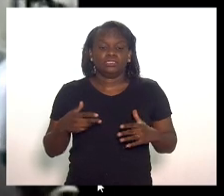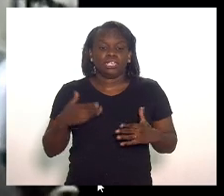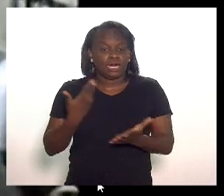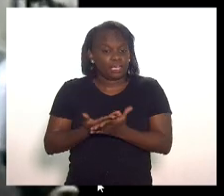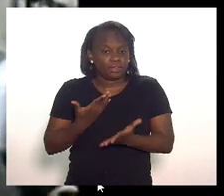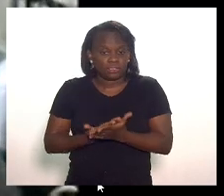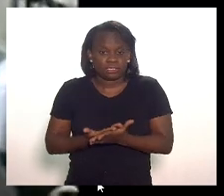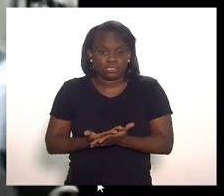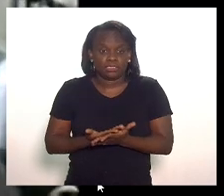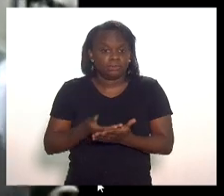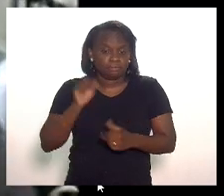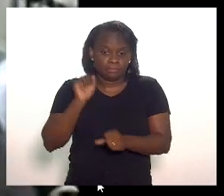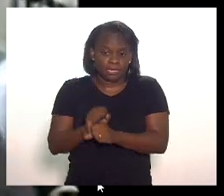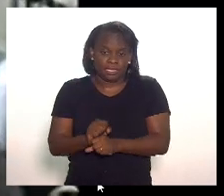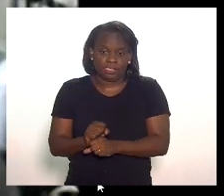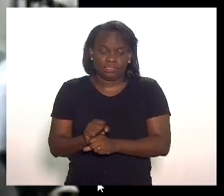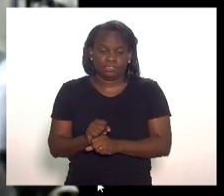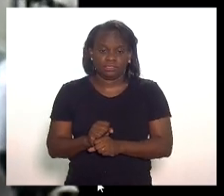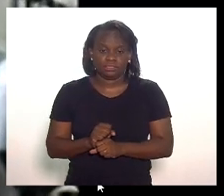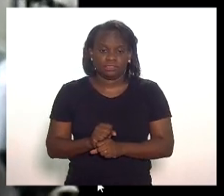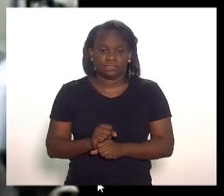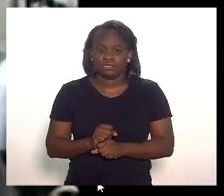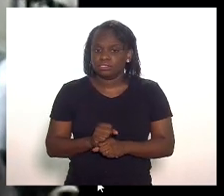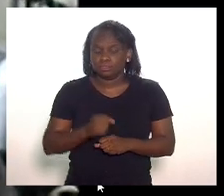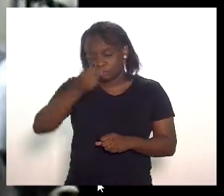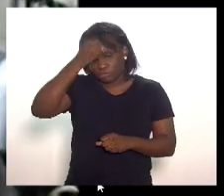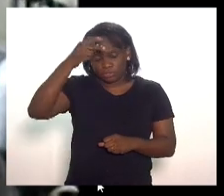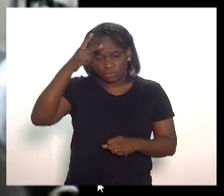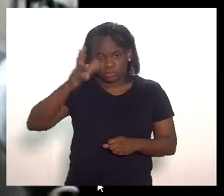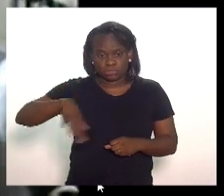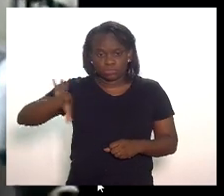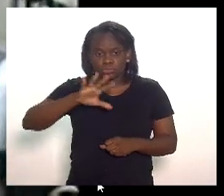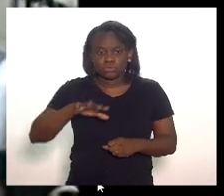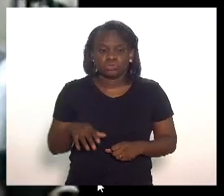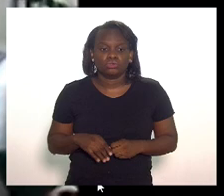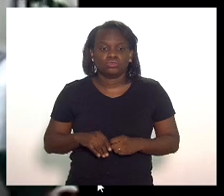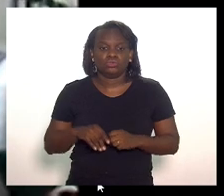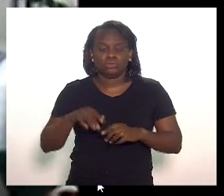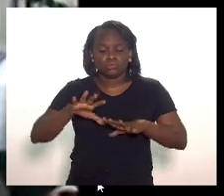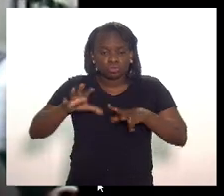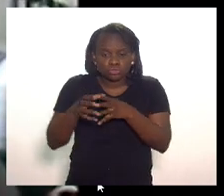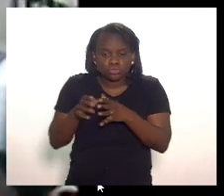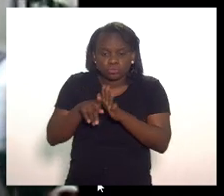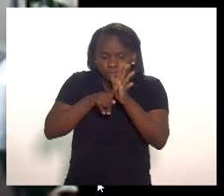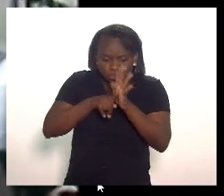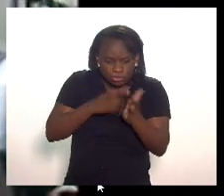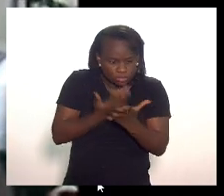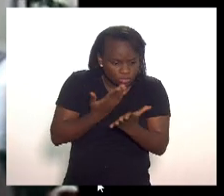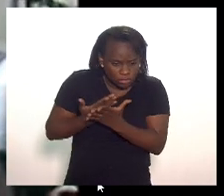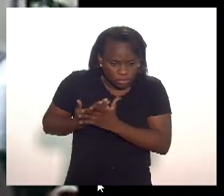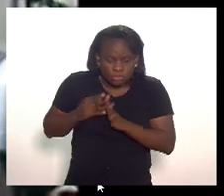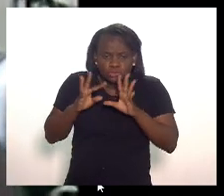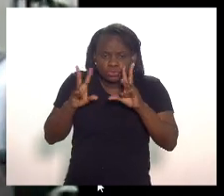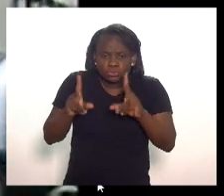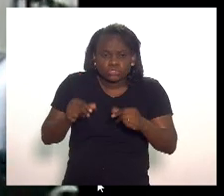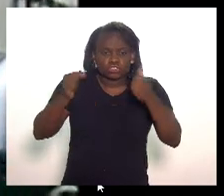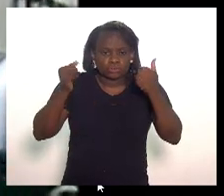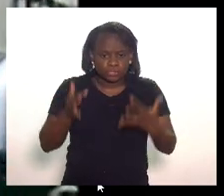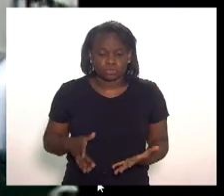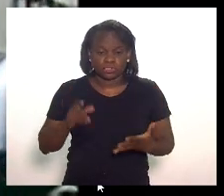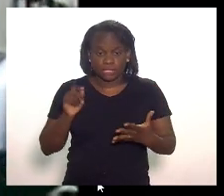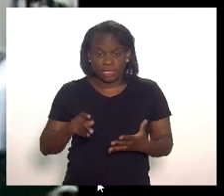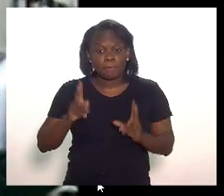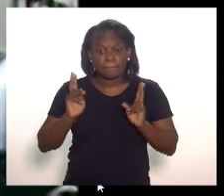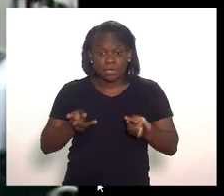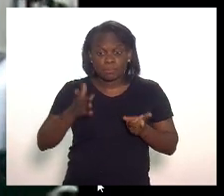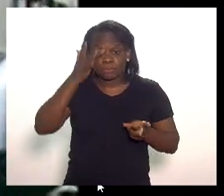aulas sejam suspensas no município todos os estudiosos têm apontado mesmo aqueles que